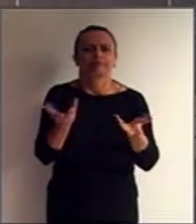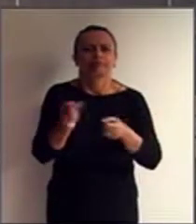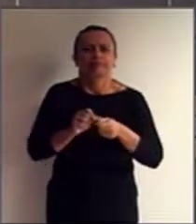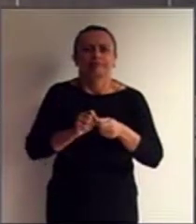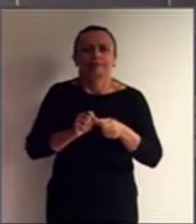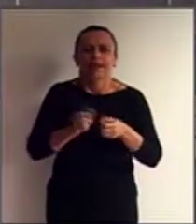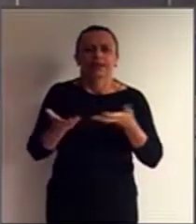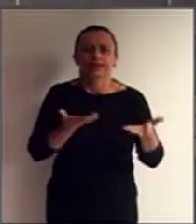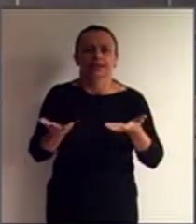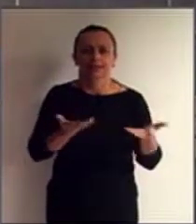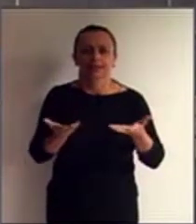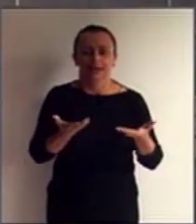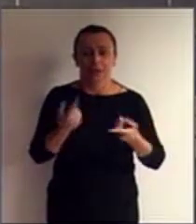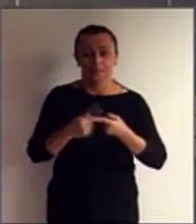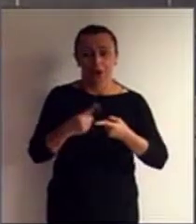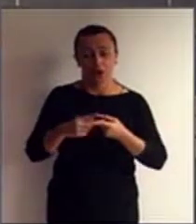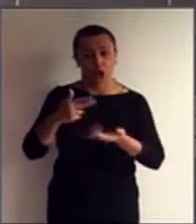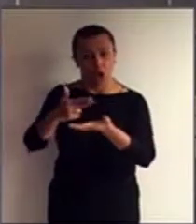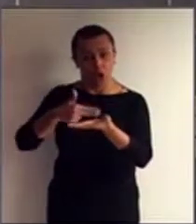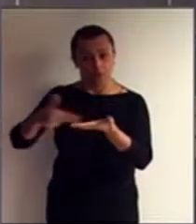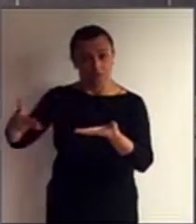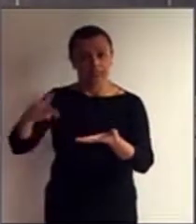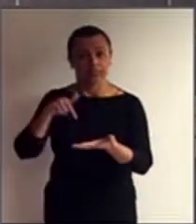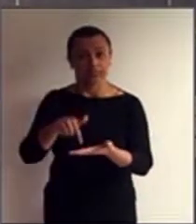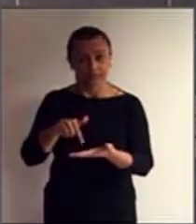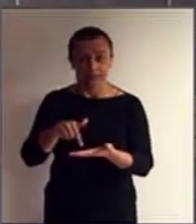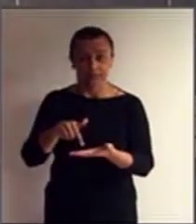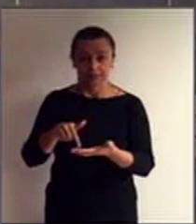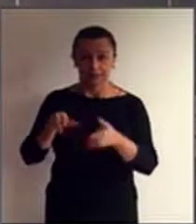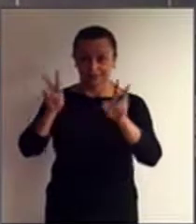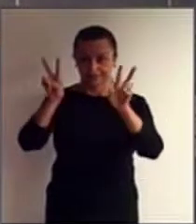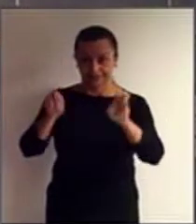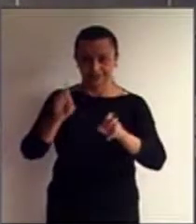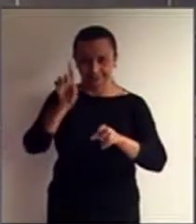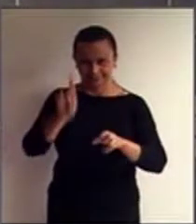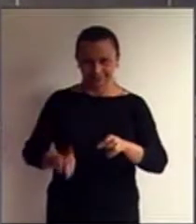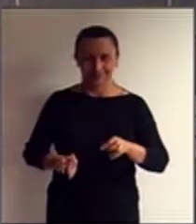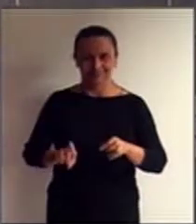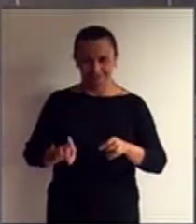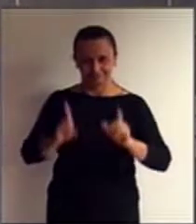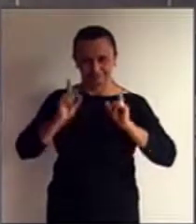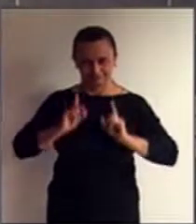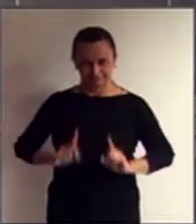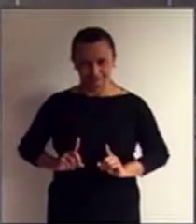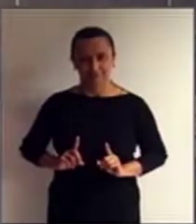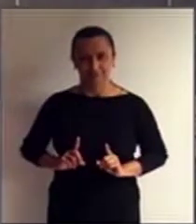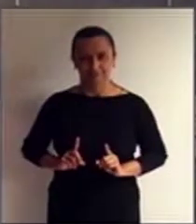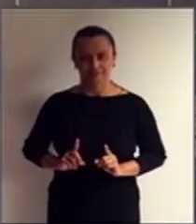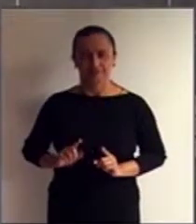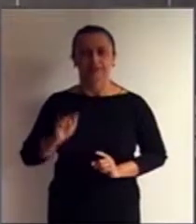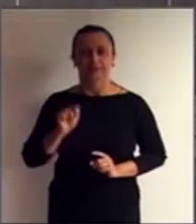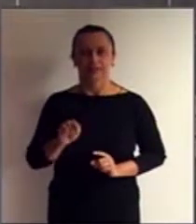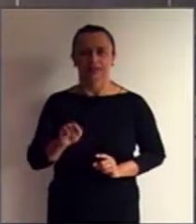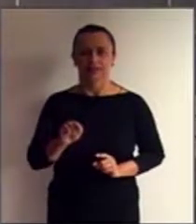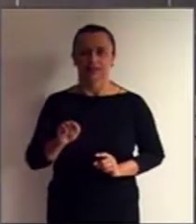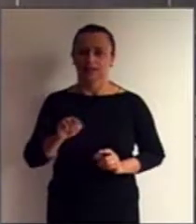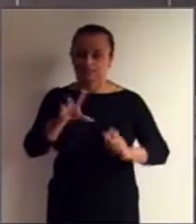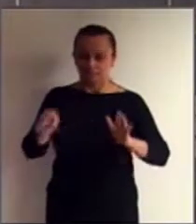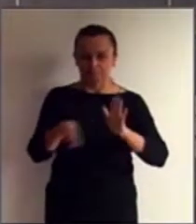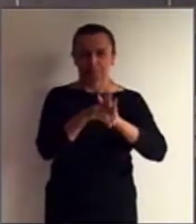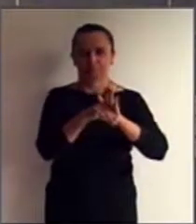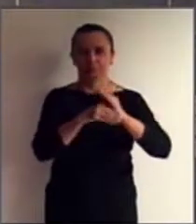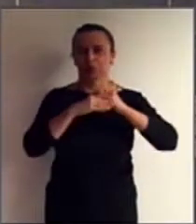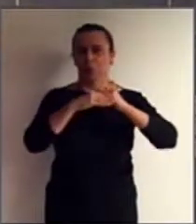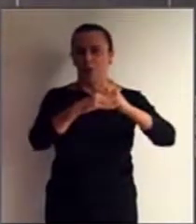a nossa Convenção sobre os Direitos da Pessoa com Deficiência tem estado constitucional e,